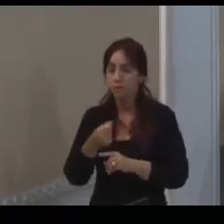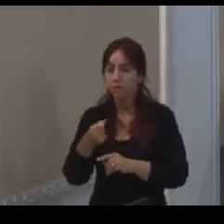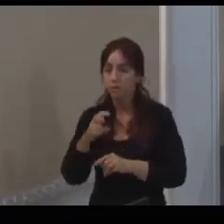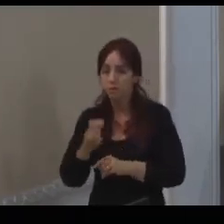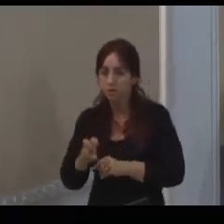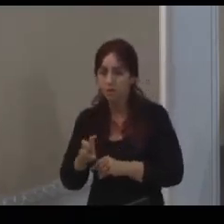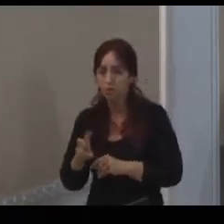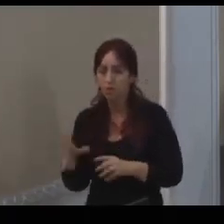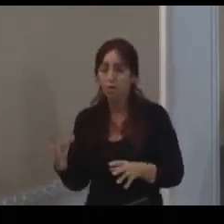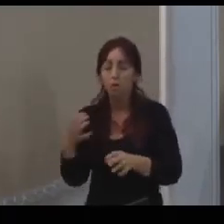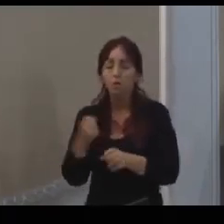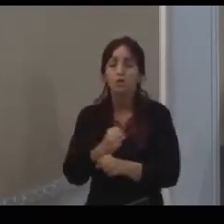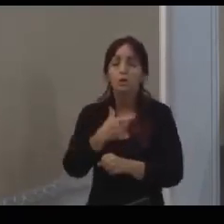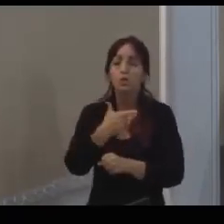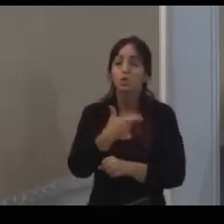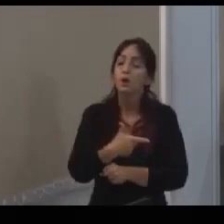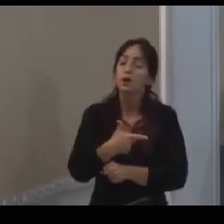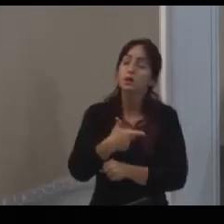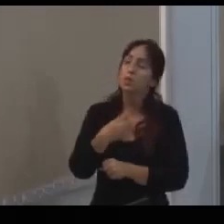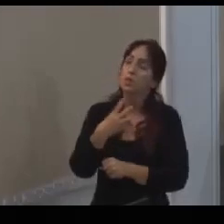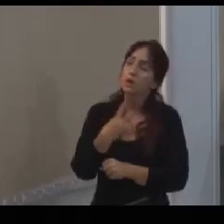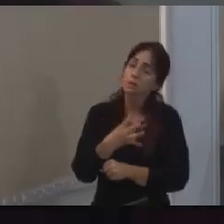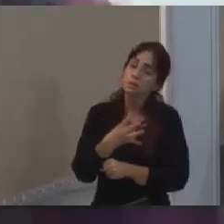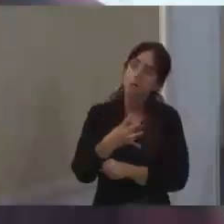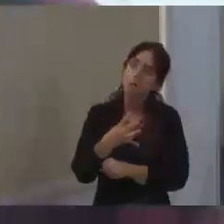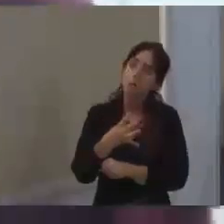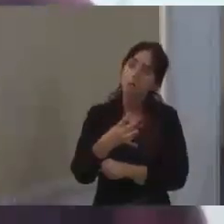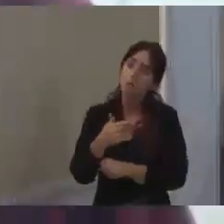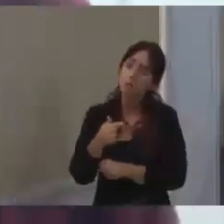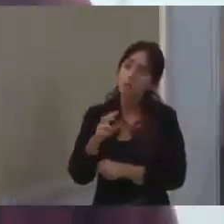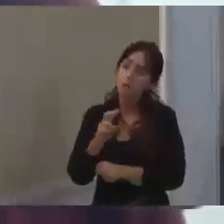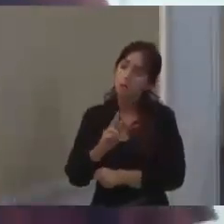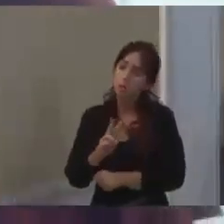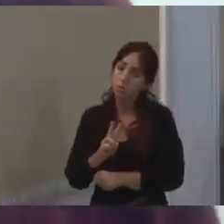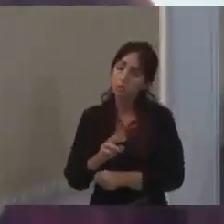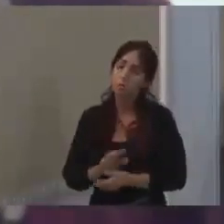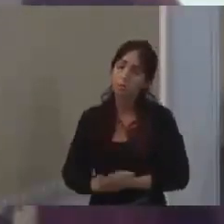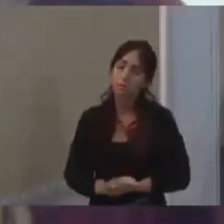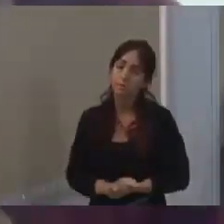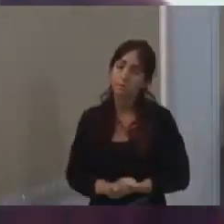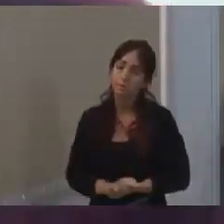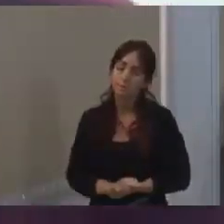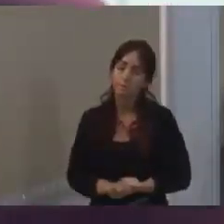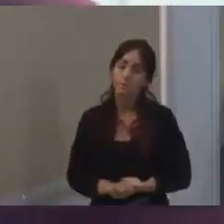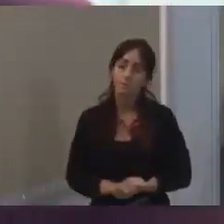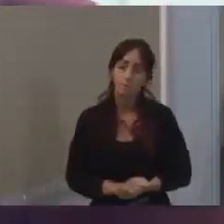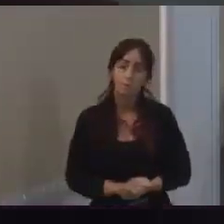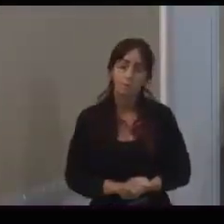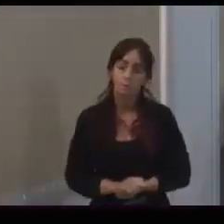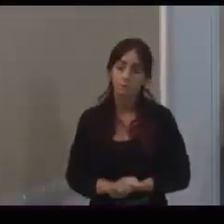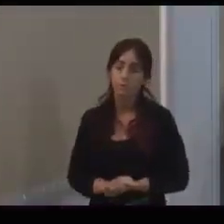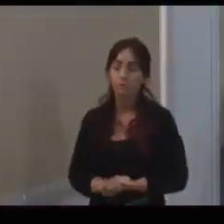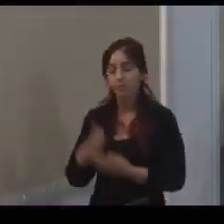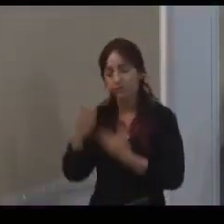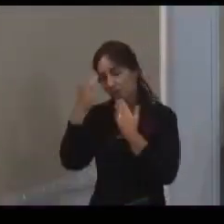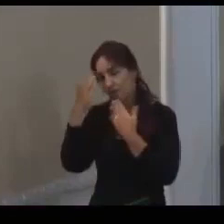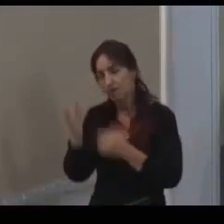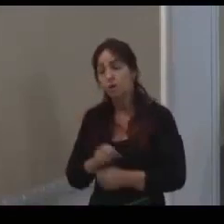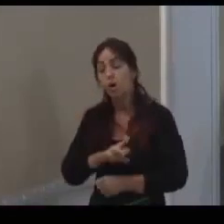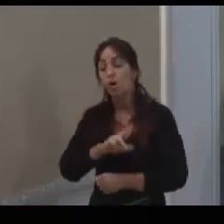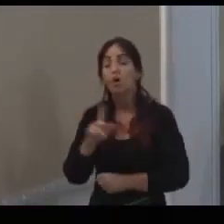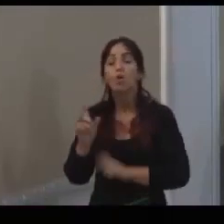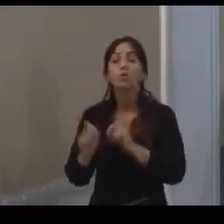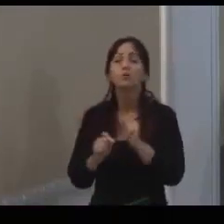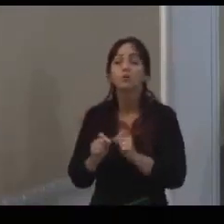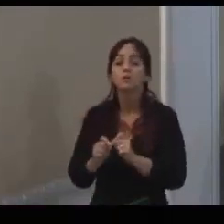432 unidades habitacionais. É, correto. Carninha, eu estava procurando esse número aqui. Obrigada. Isso. A outra diferença